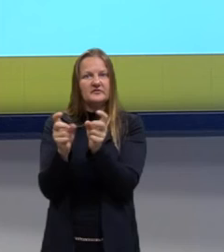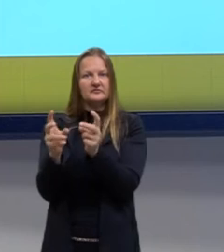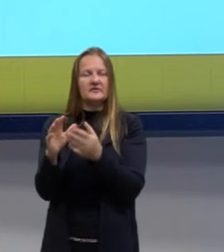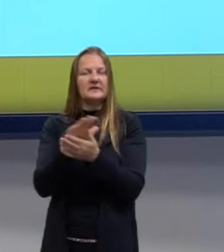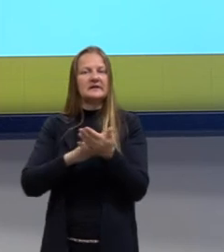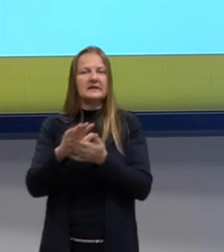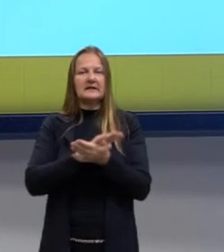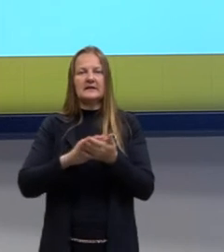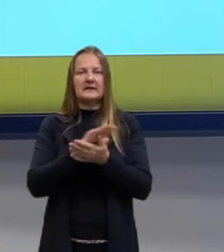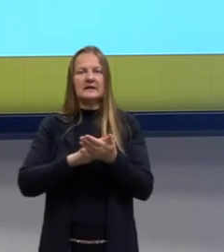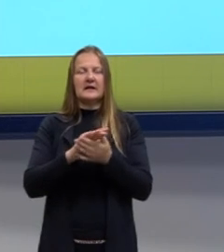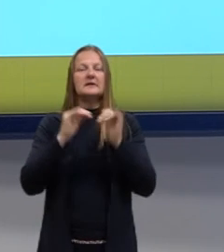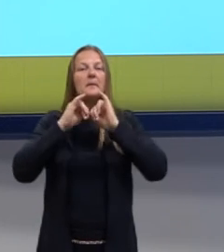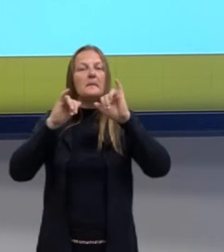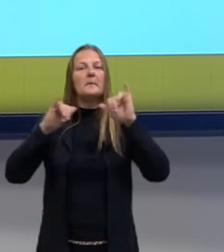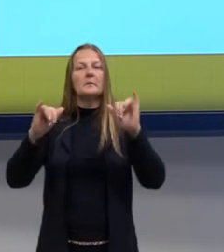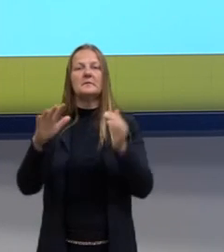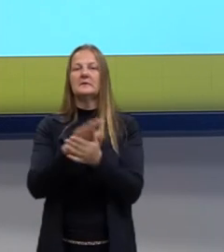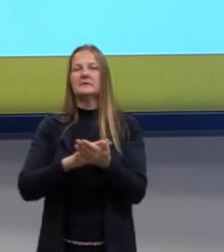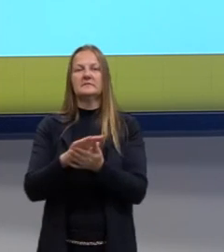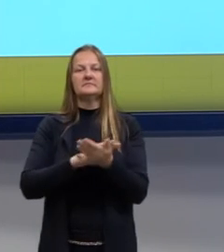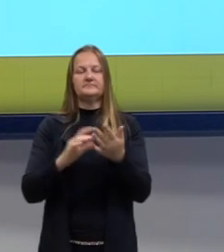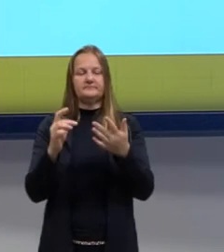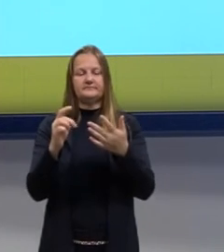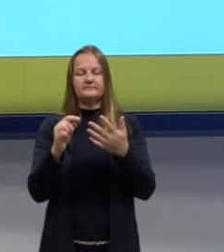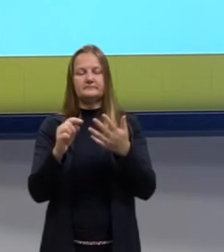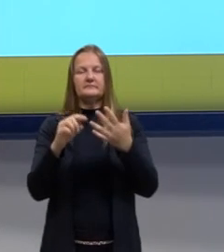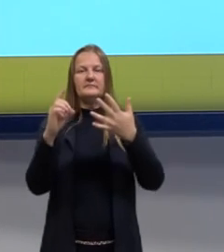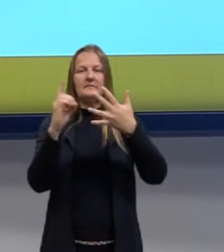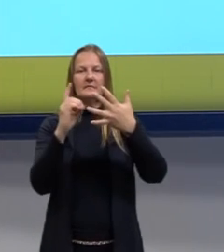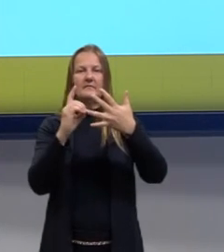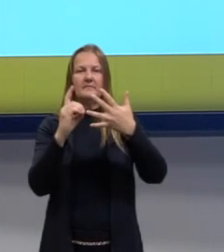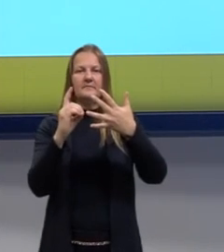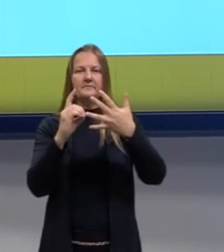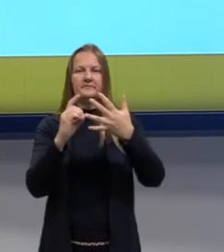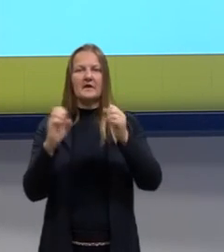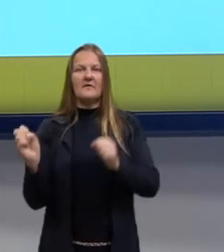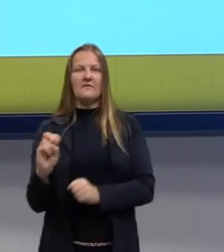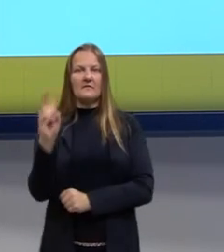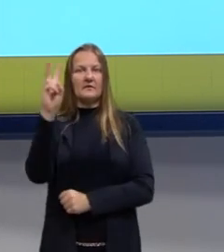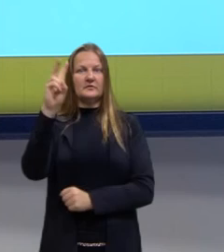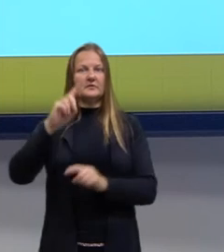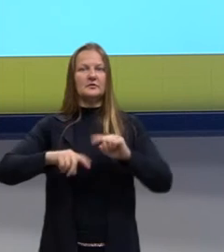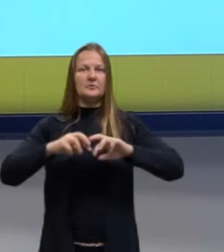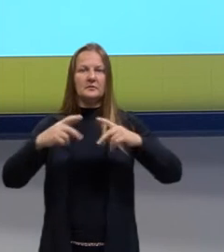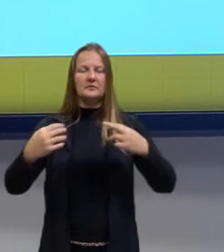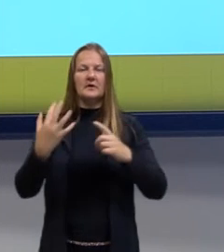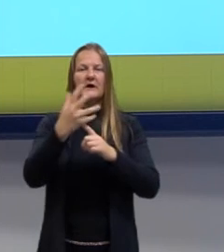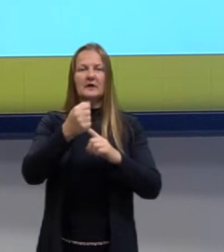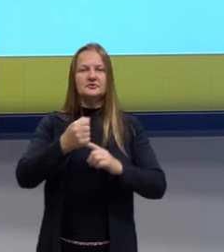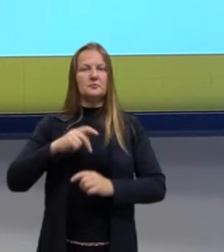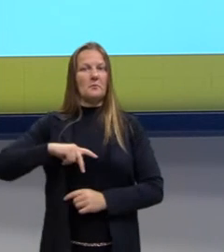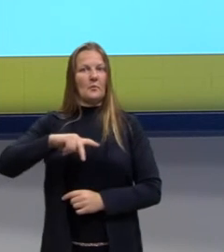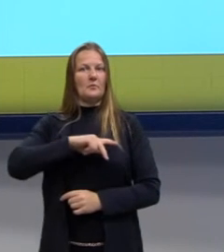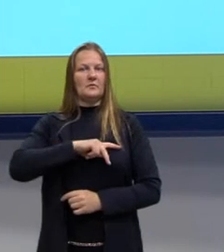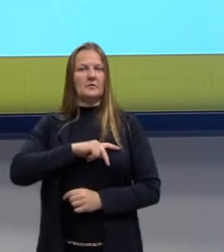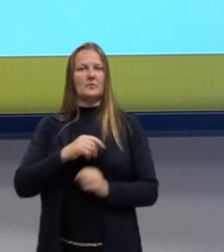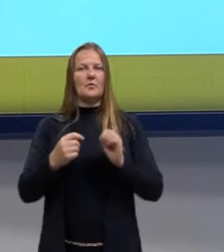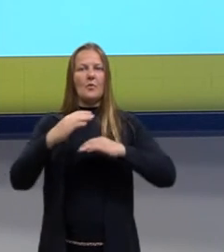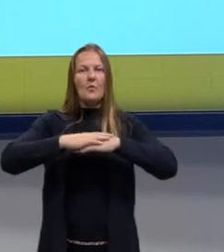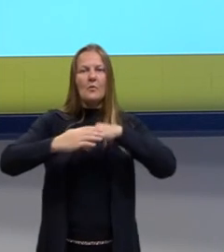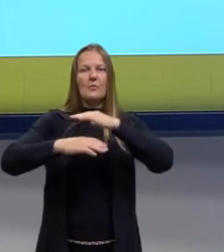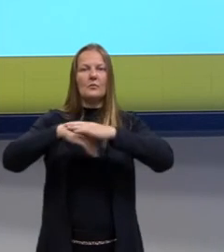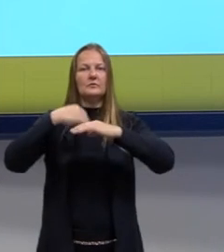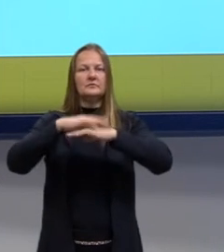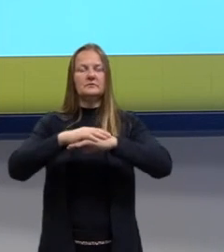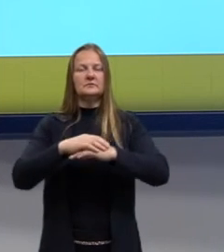nada de propaganda e publicidade aqui nessa obra. Alternativa D. Valorizava elementos da arte popular para construir